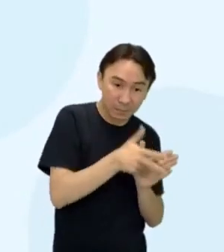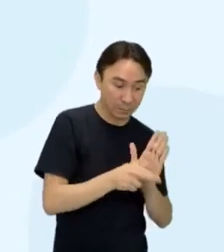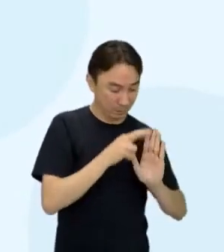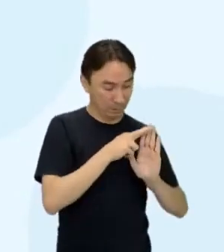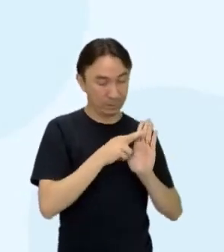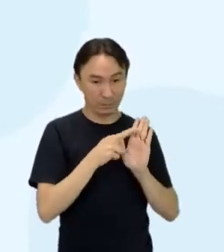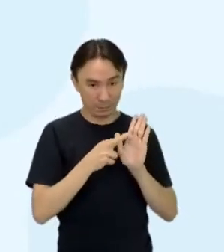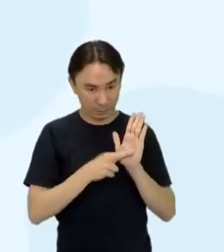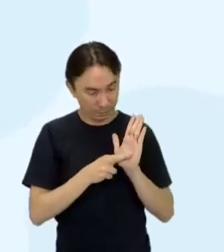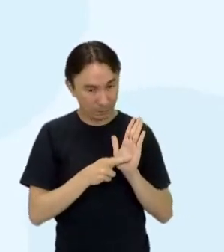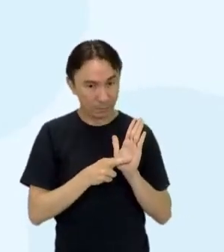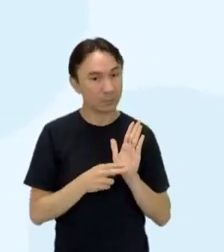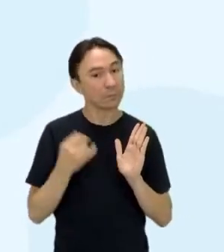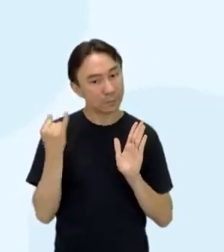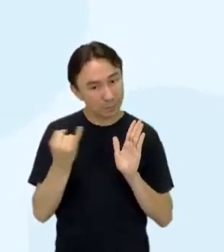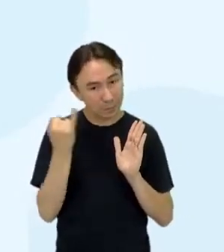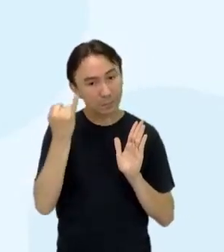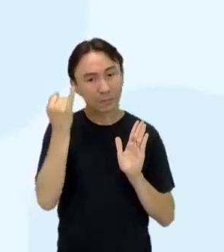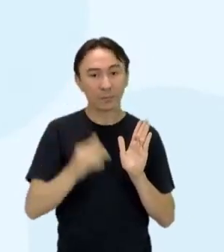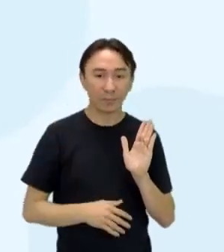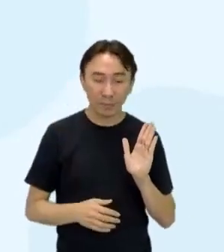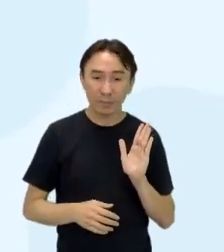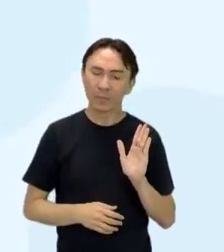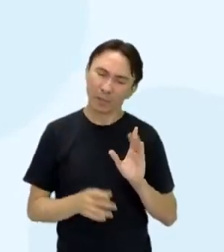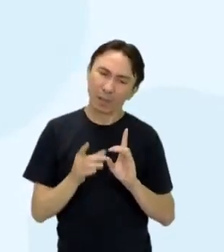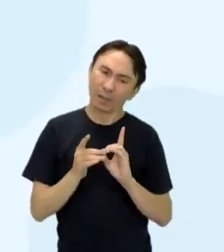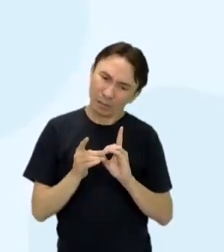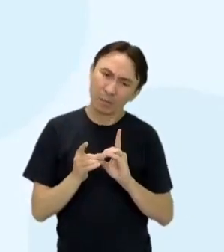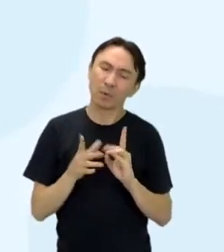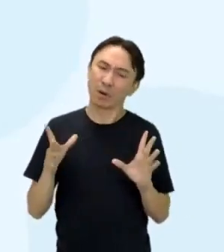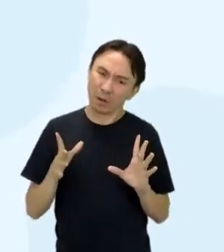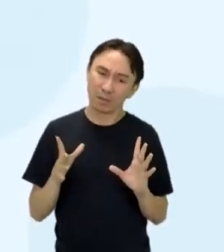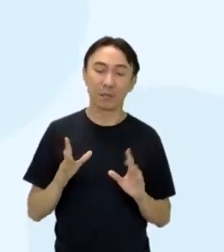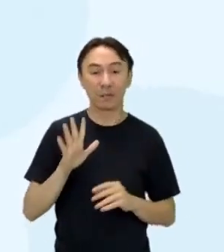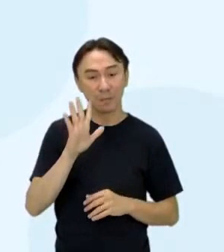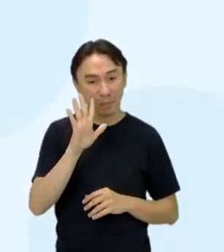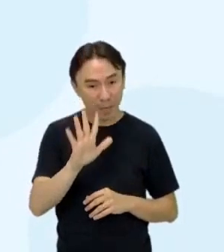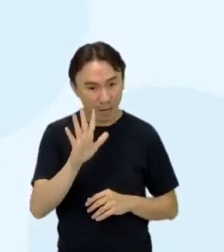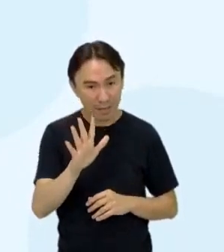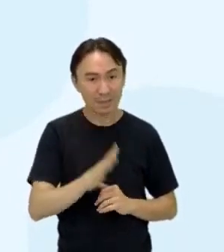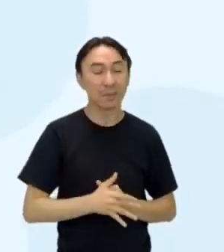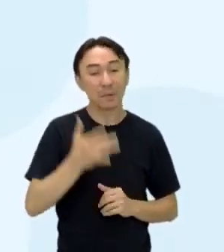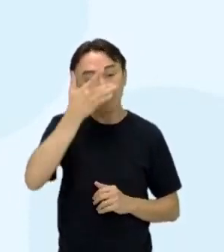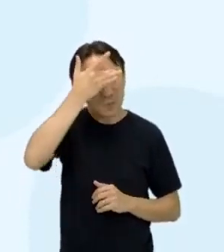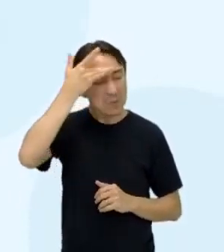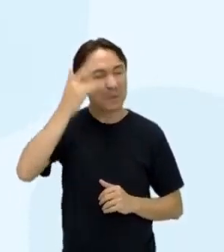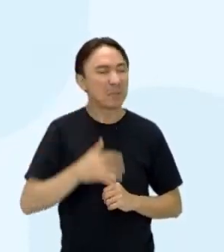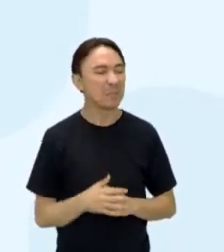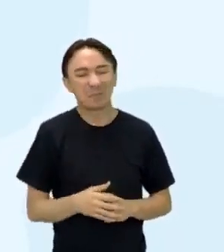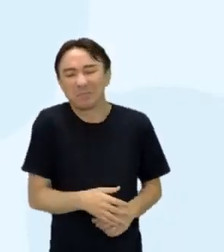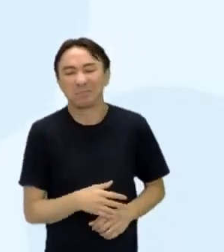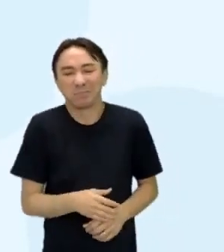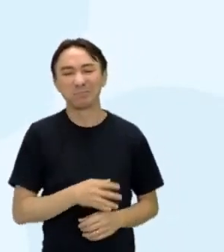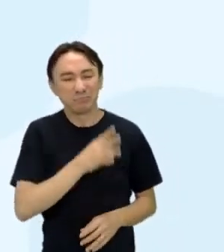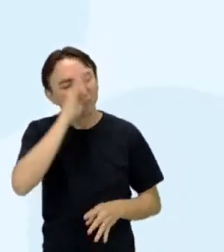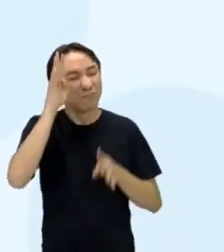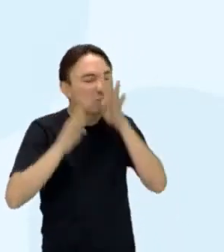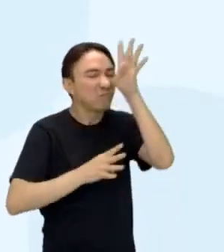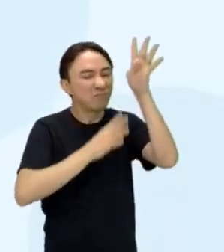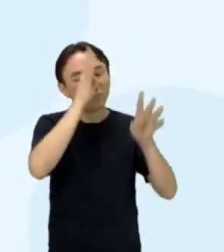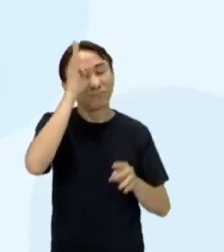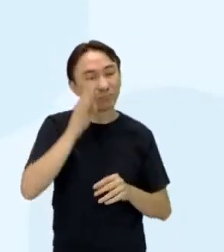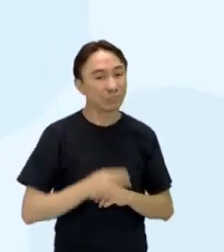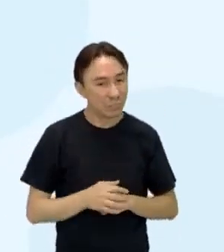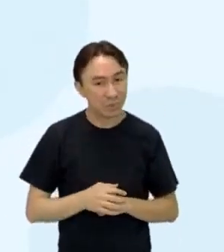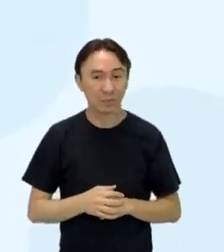meio de locomoção, essencialmente democrático, exige que ele não seja deixado ao puro capricho dos passageiros. Não